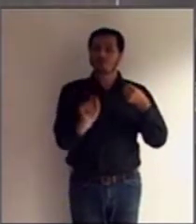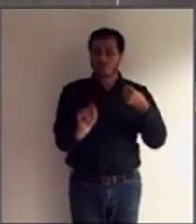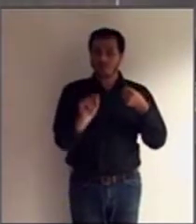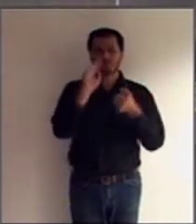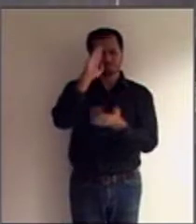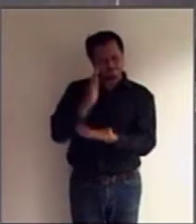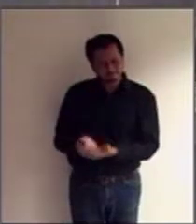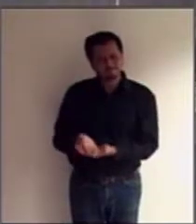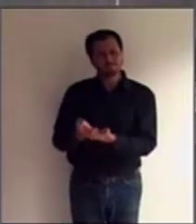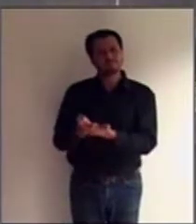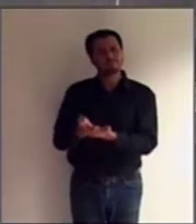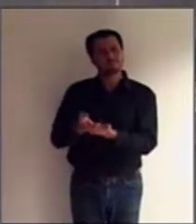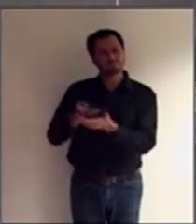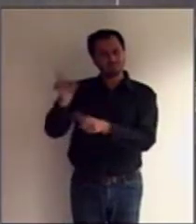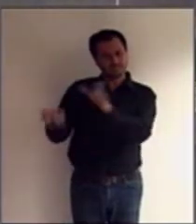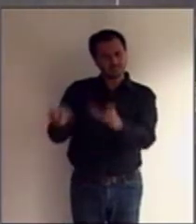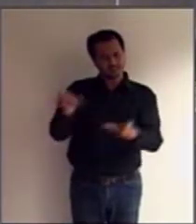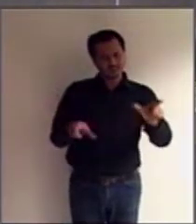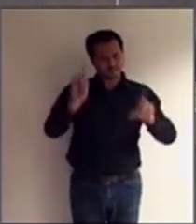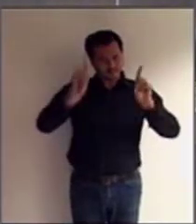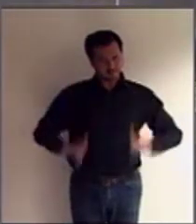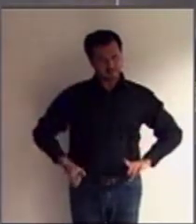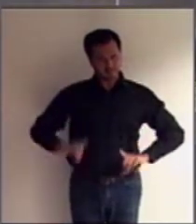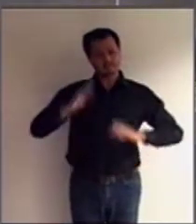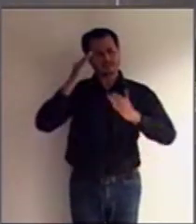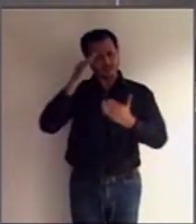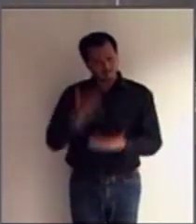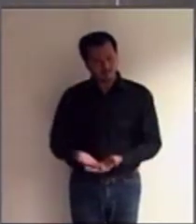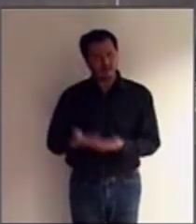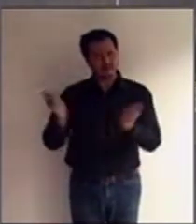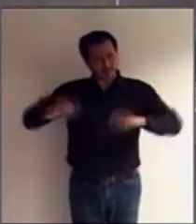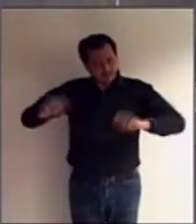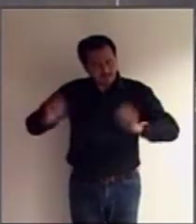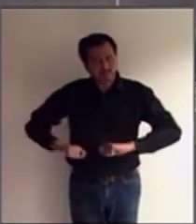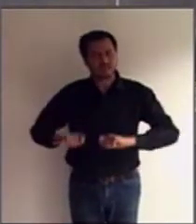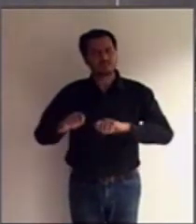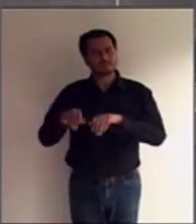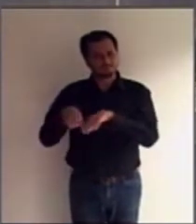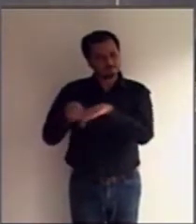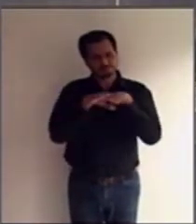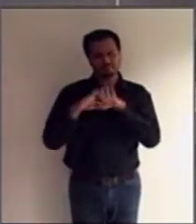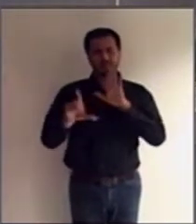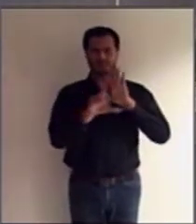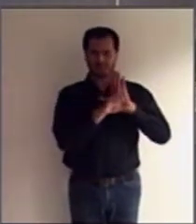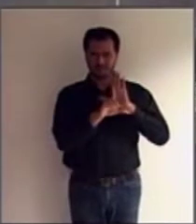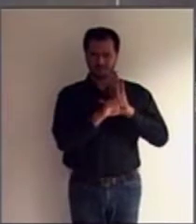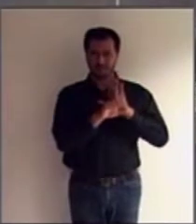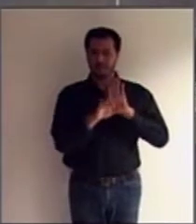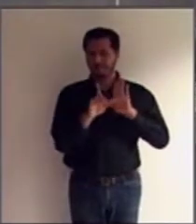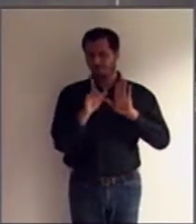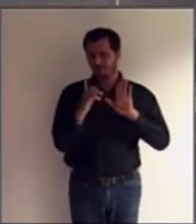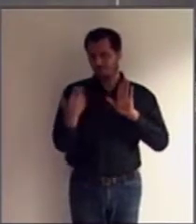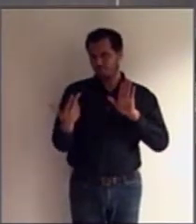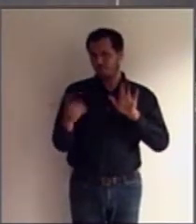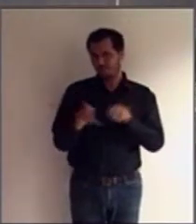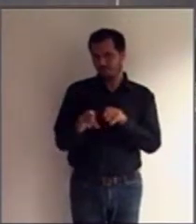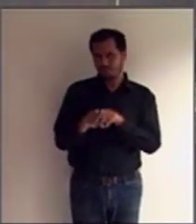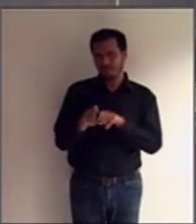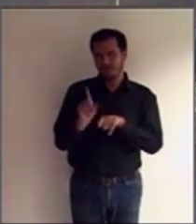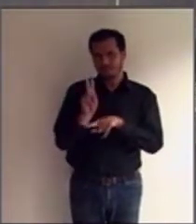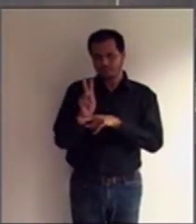a capacidade legal e diz que os apoios e as salvaguardas, como o caso da interdição,